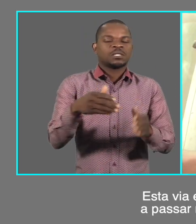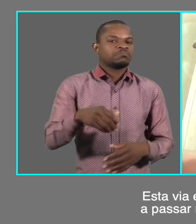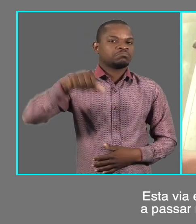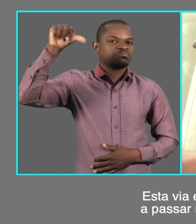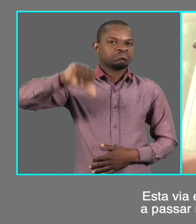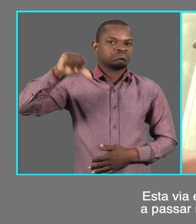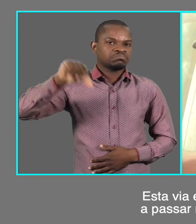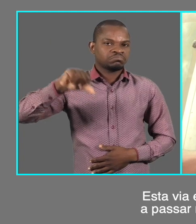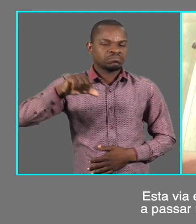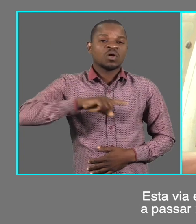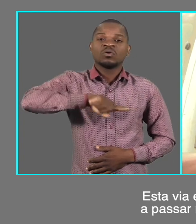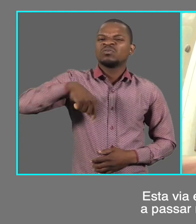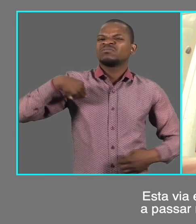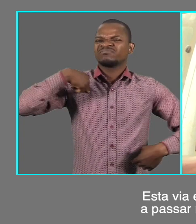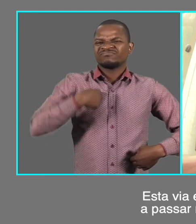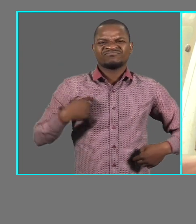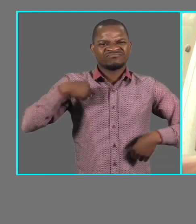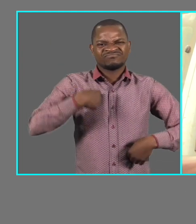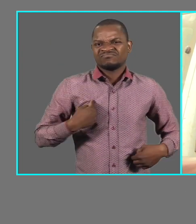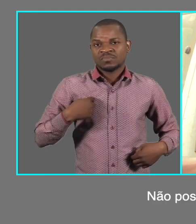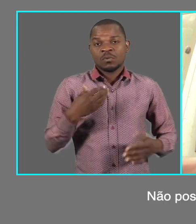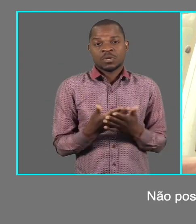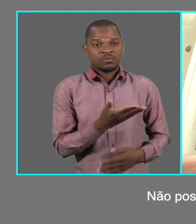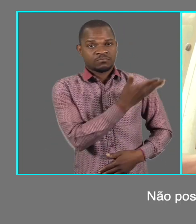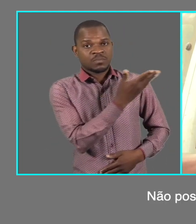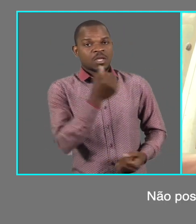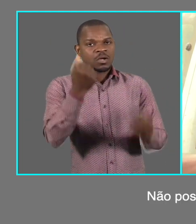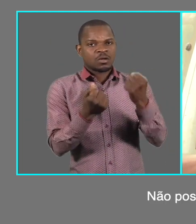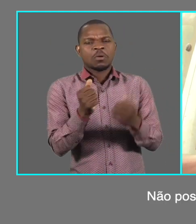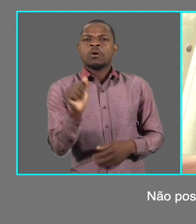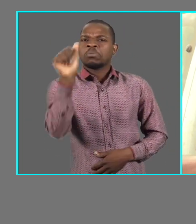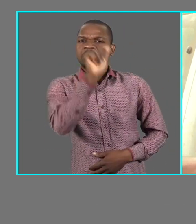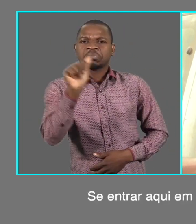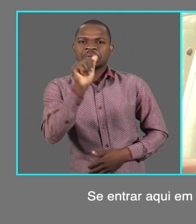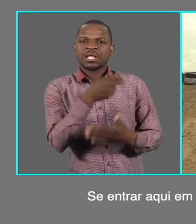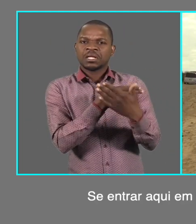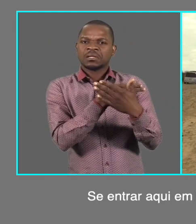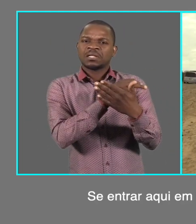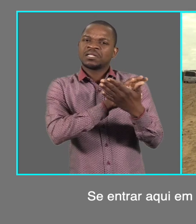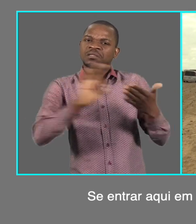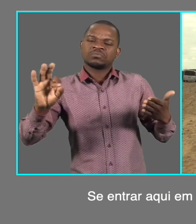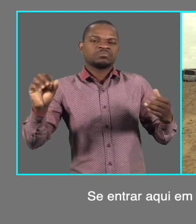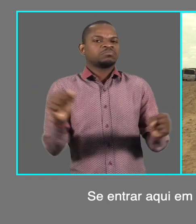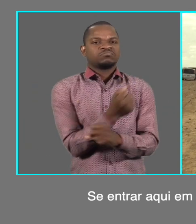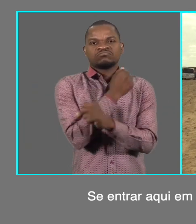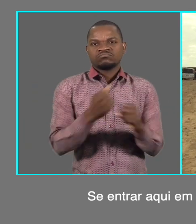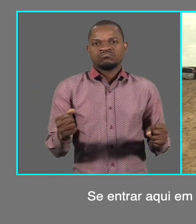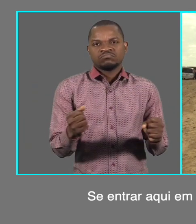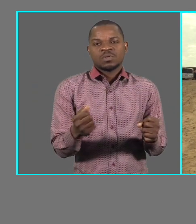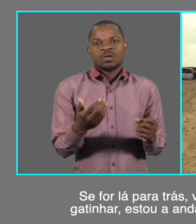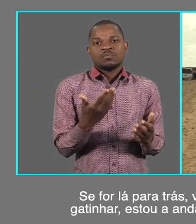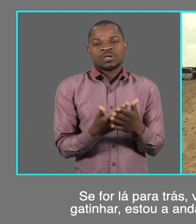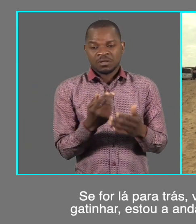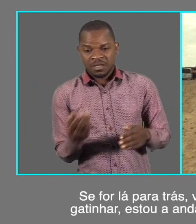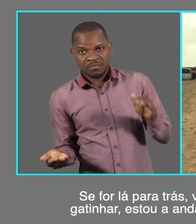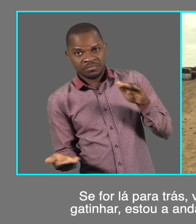podre mesmo, está me a passar mal. Vê, esse cara aqui não posso lavar agora, se entrar aqui embaixo, porcas estão a cair.